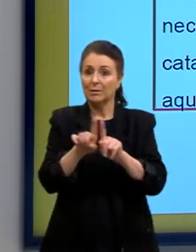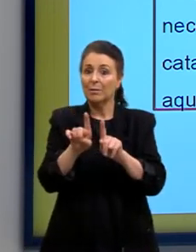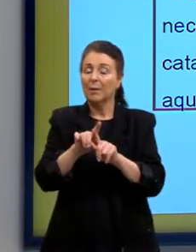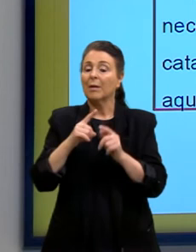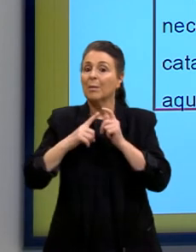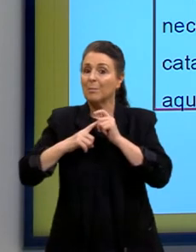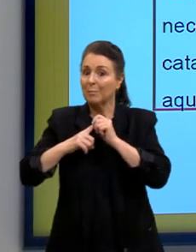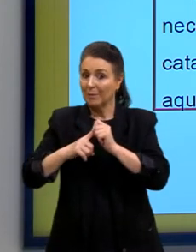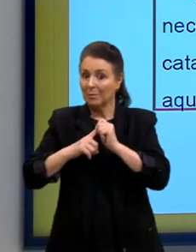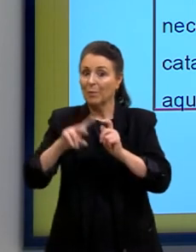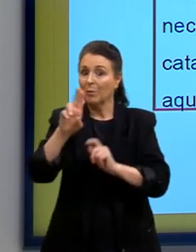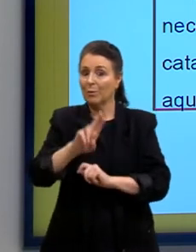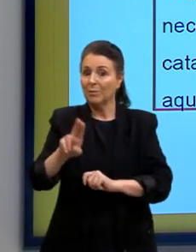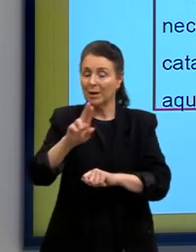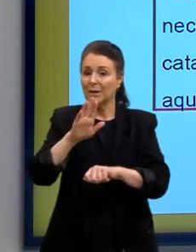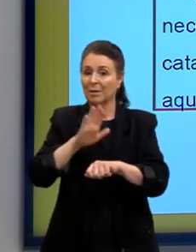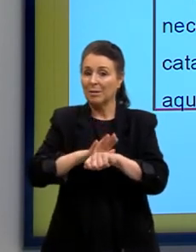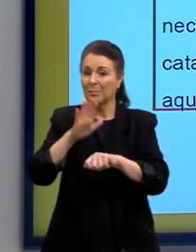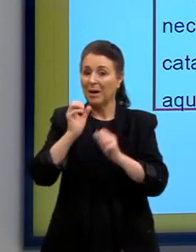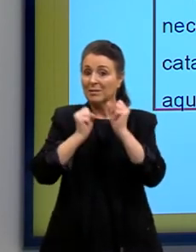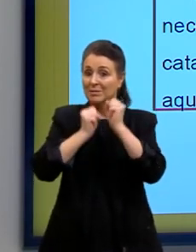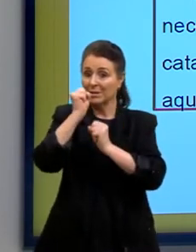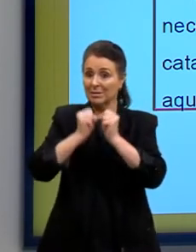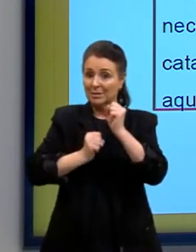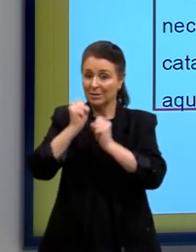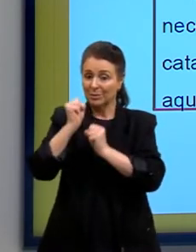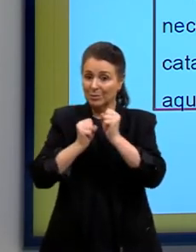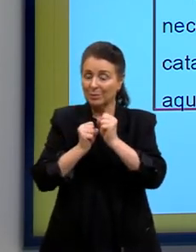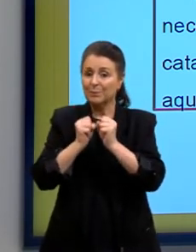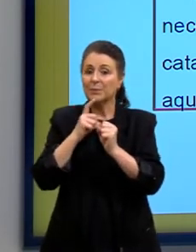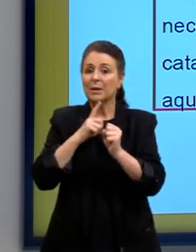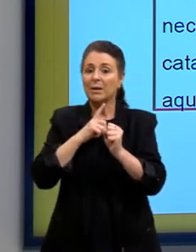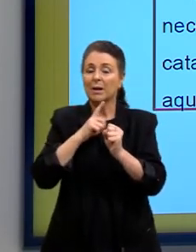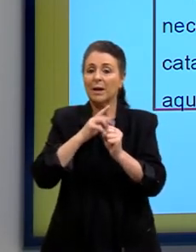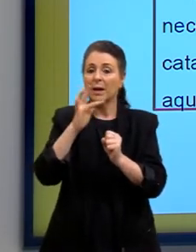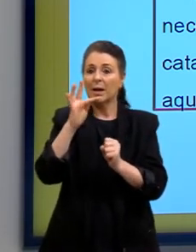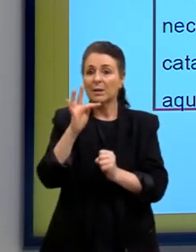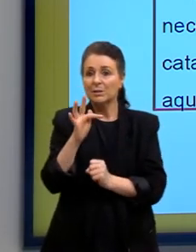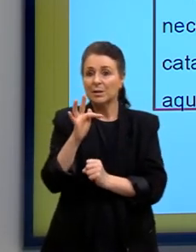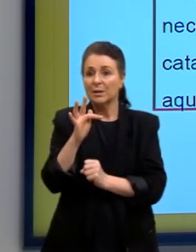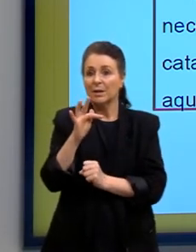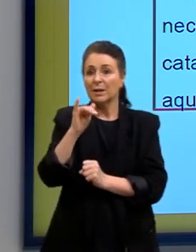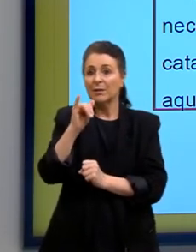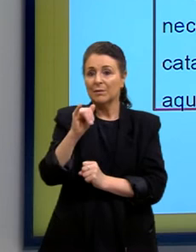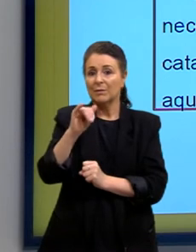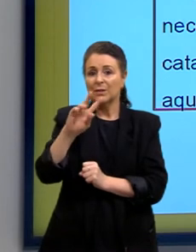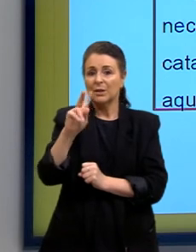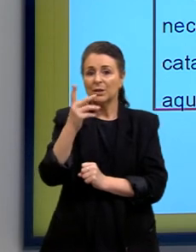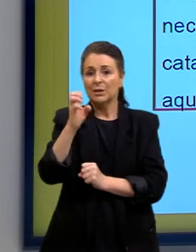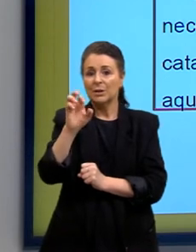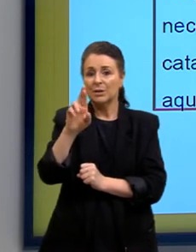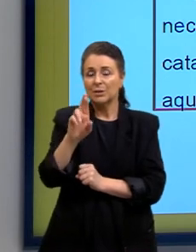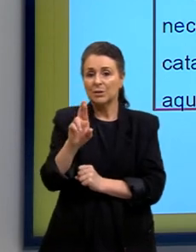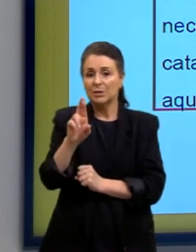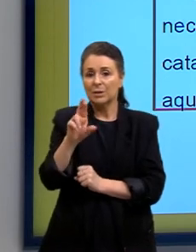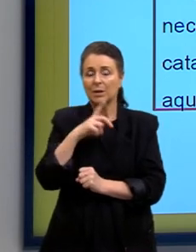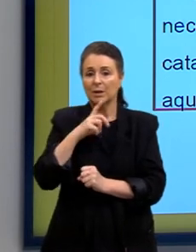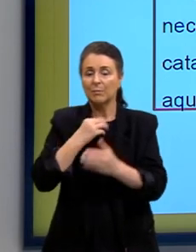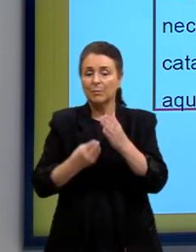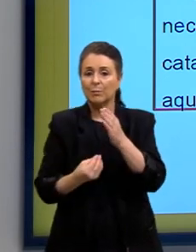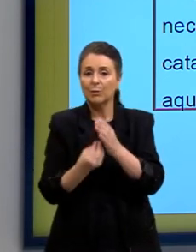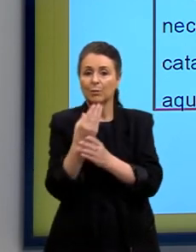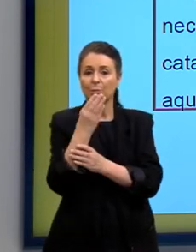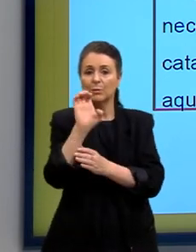principal utilizada nas nossas indústrias é a esterificação de Fischer que é utilizada para produzir os ésteres